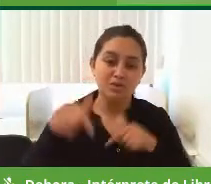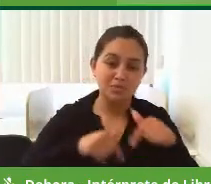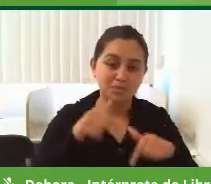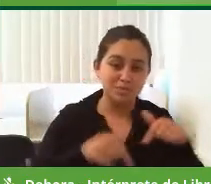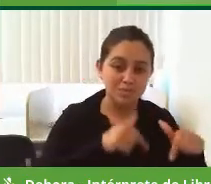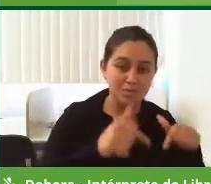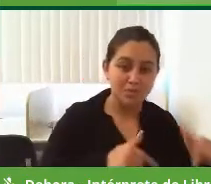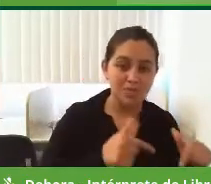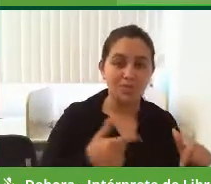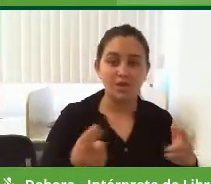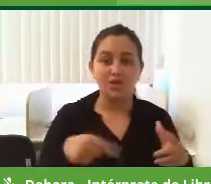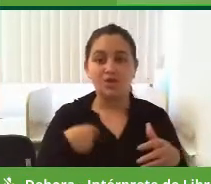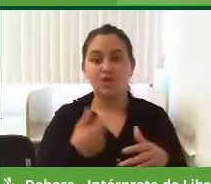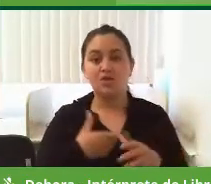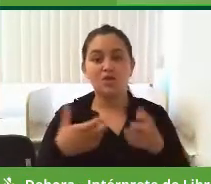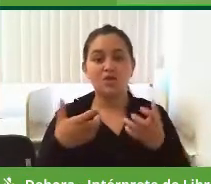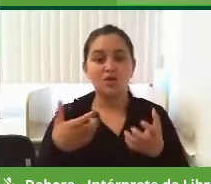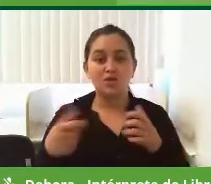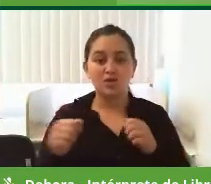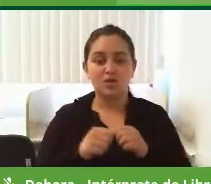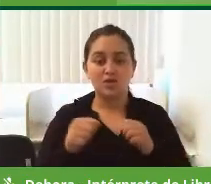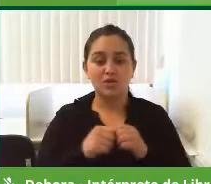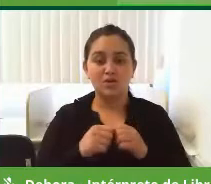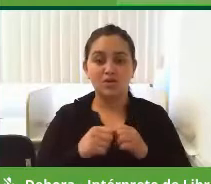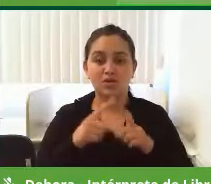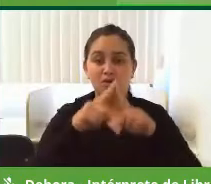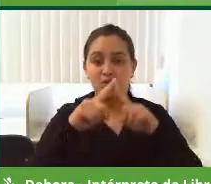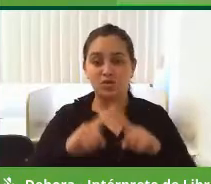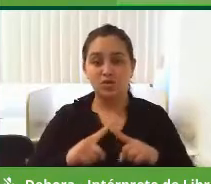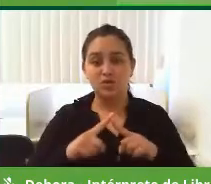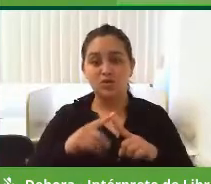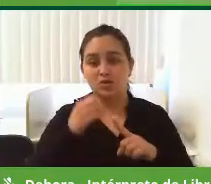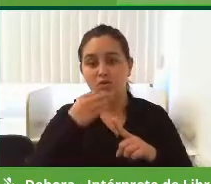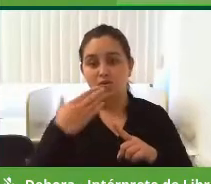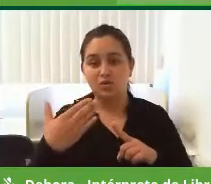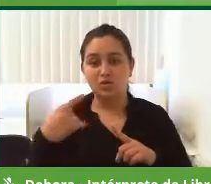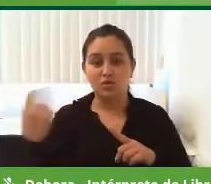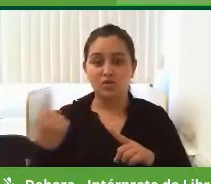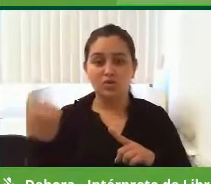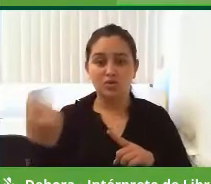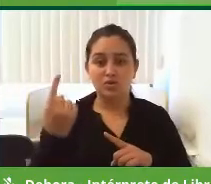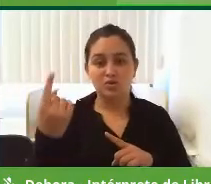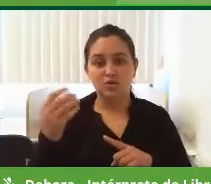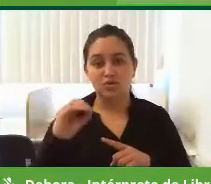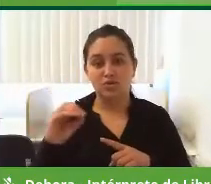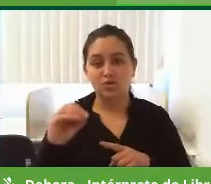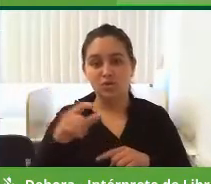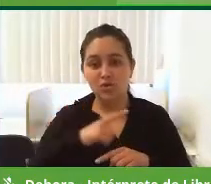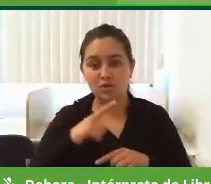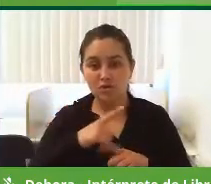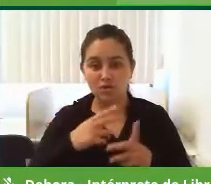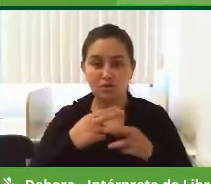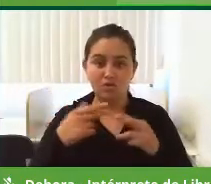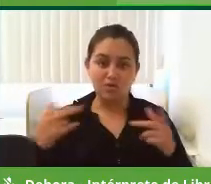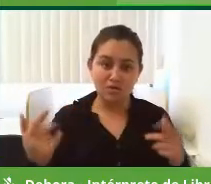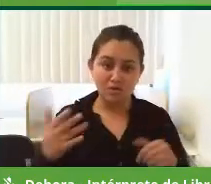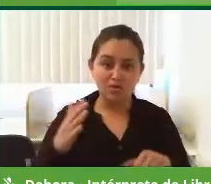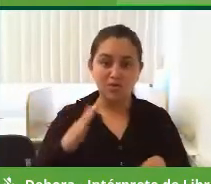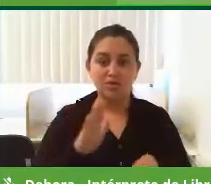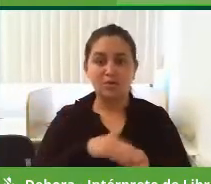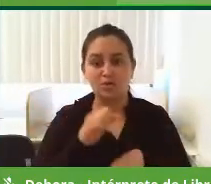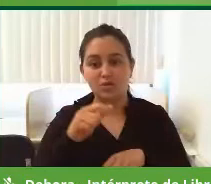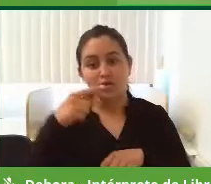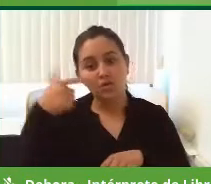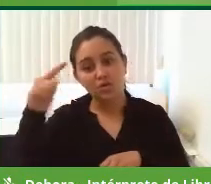para a gente poder, assim, fazer a disputa eleitoral sozinho, porque tivemos também vários convites de outros